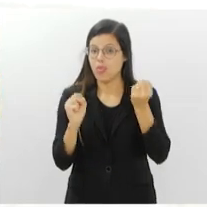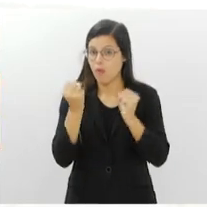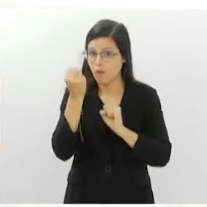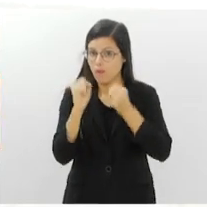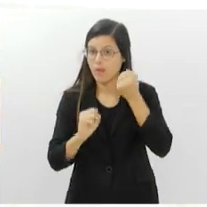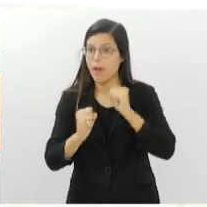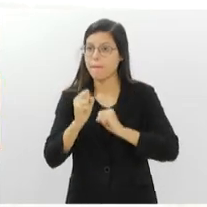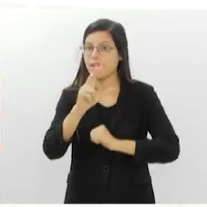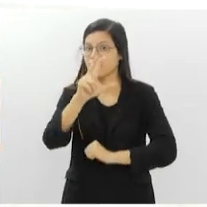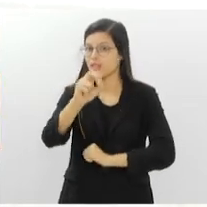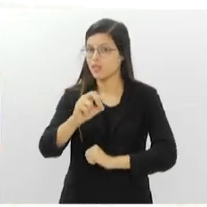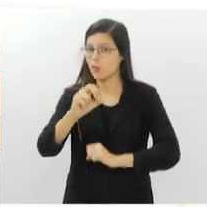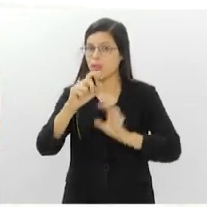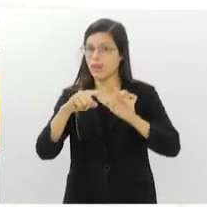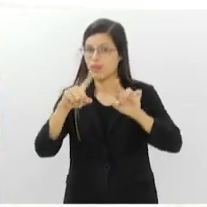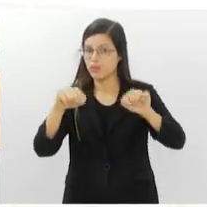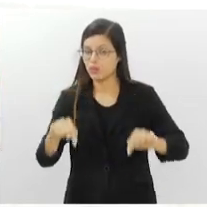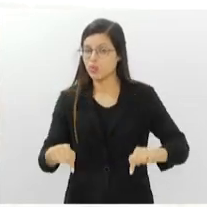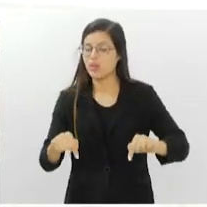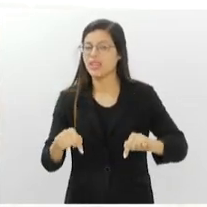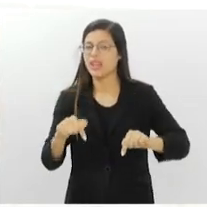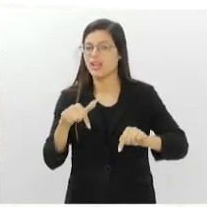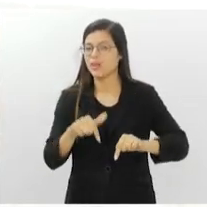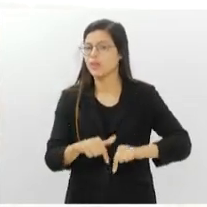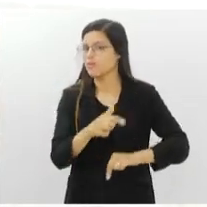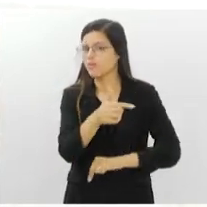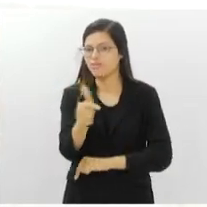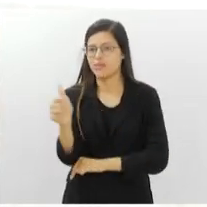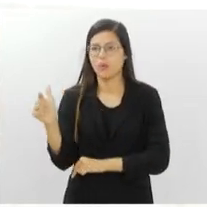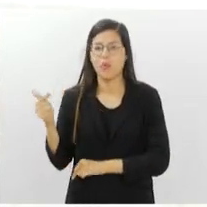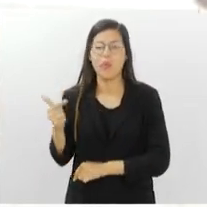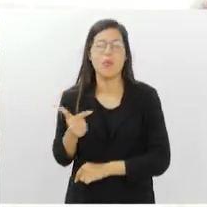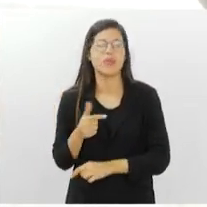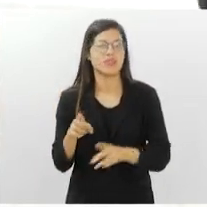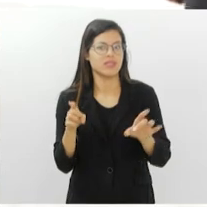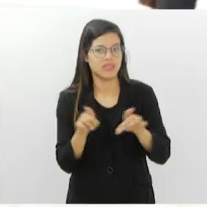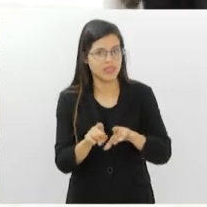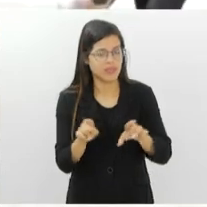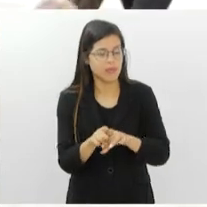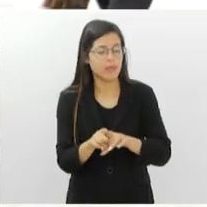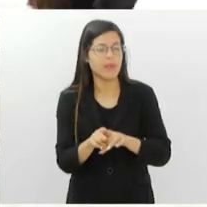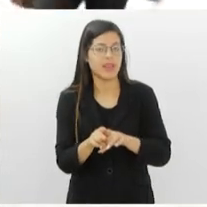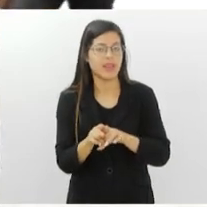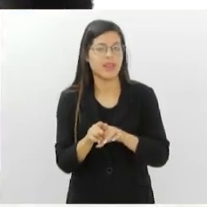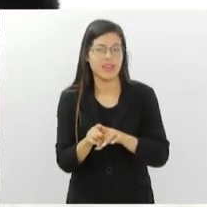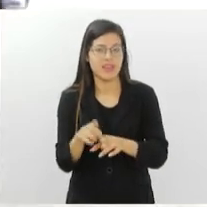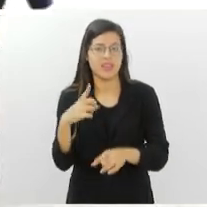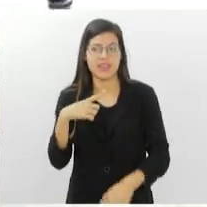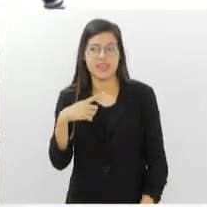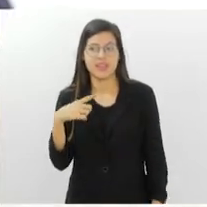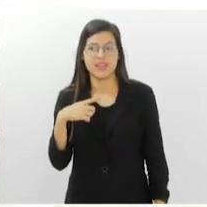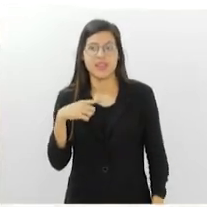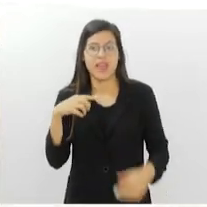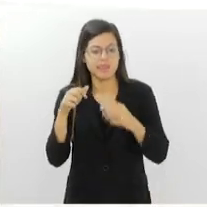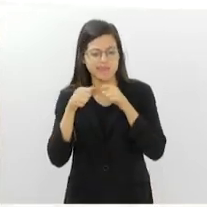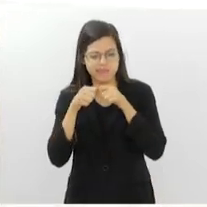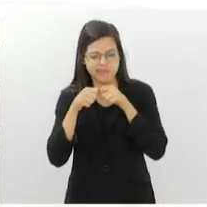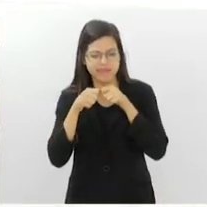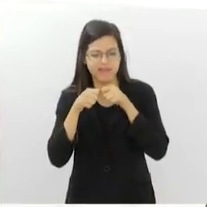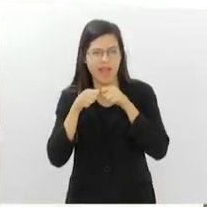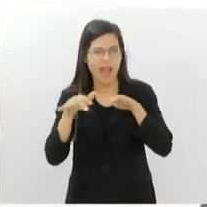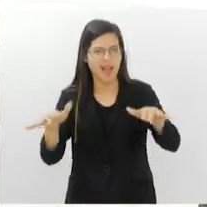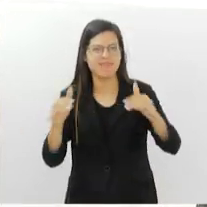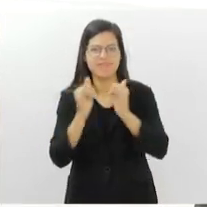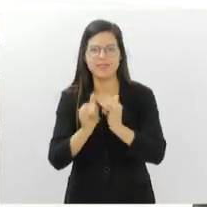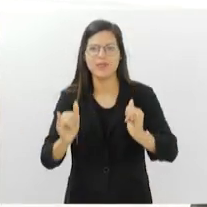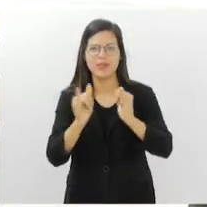50 funcionários diretamente, outras dezenas de funcionários de forma indireta também, e que contam com um grande alcance nas redes sociais. Como você disse